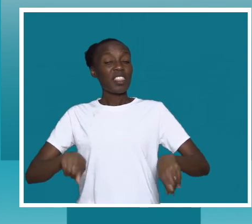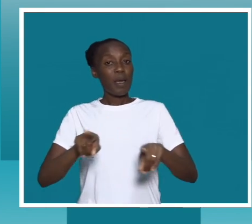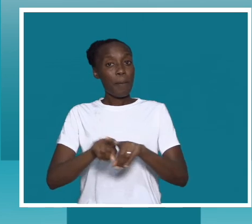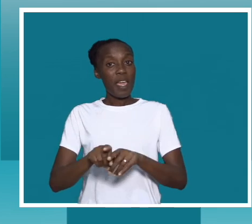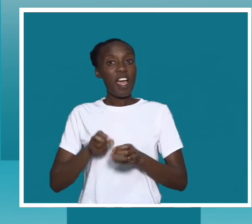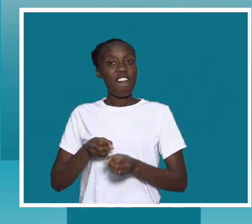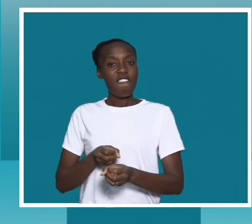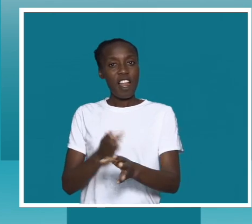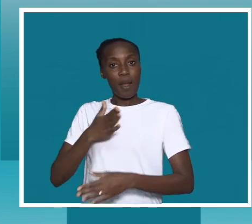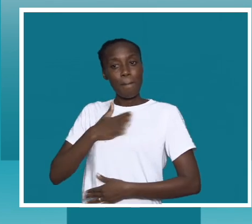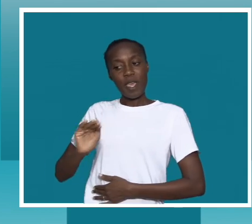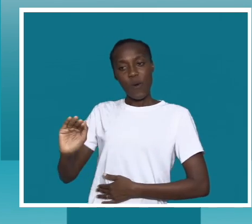falado na minha comunidade. fazer parte da